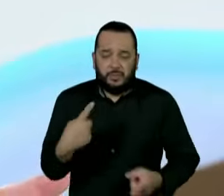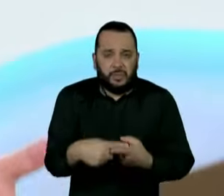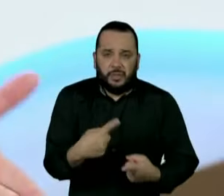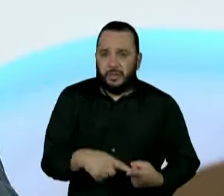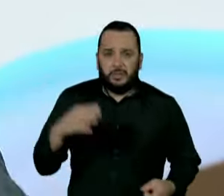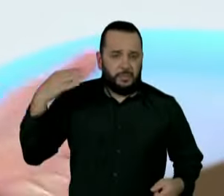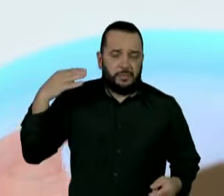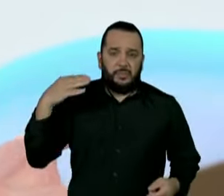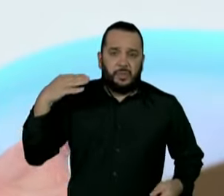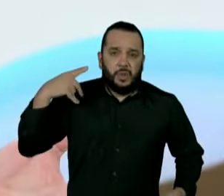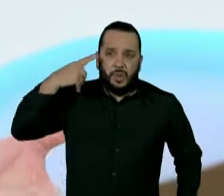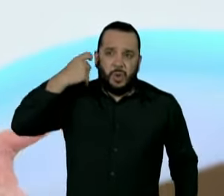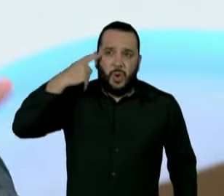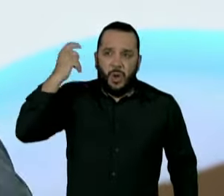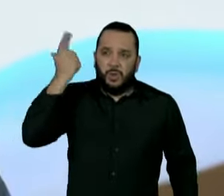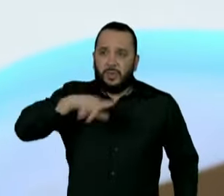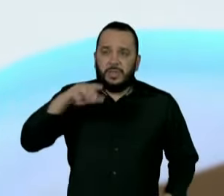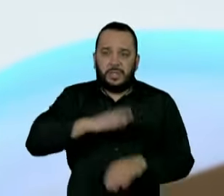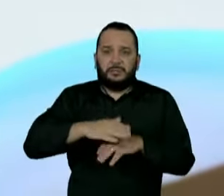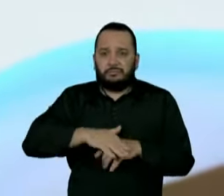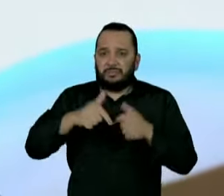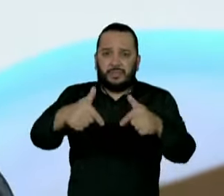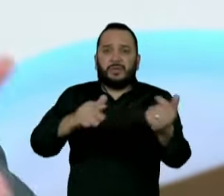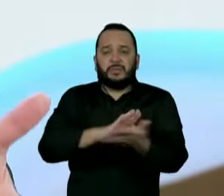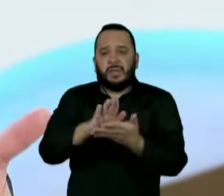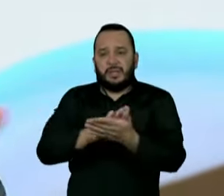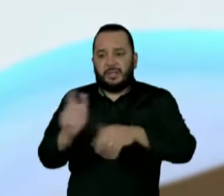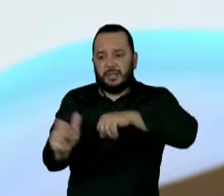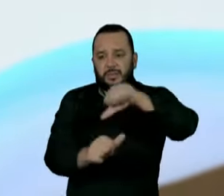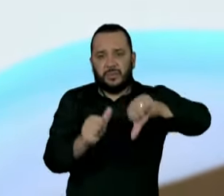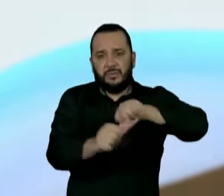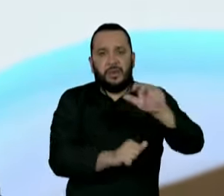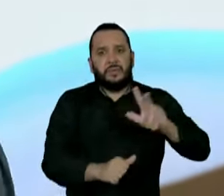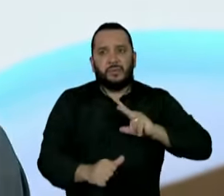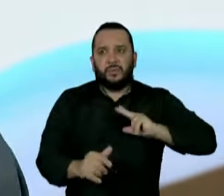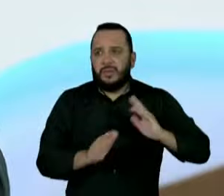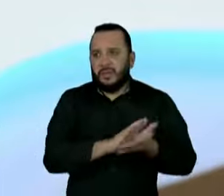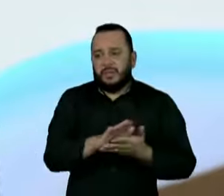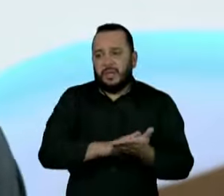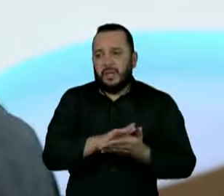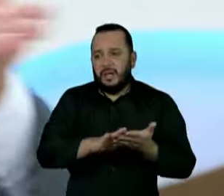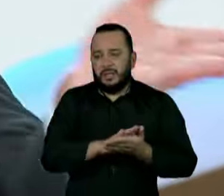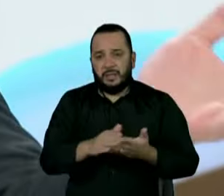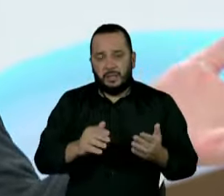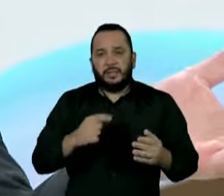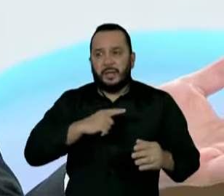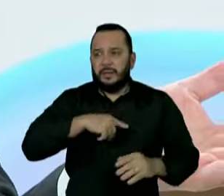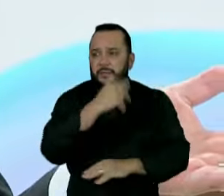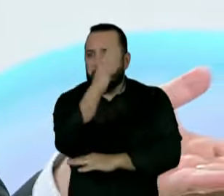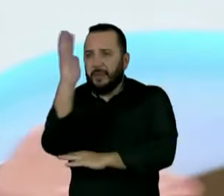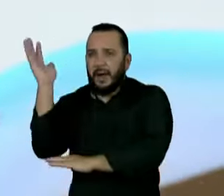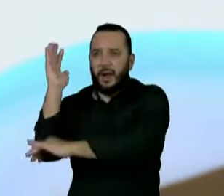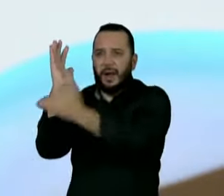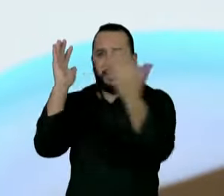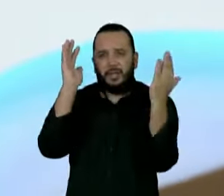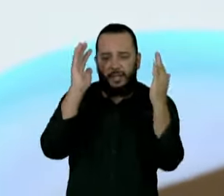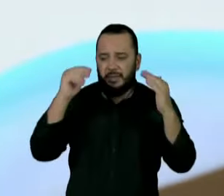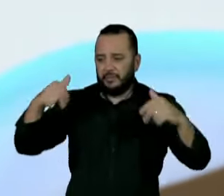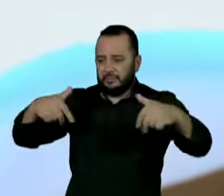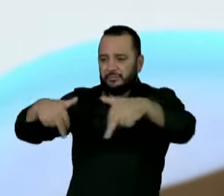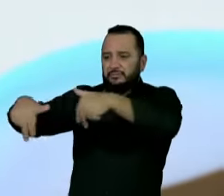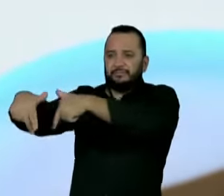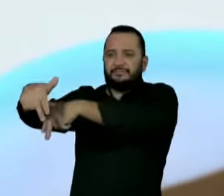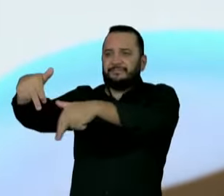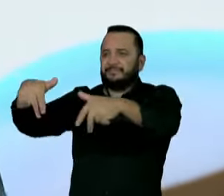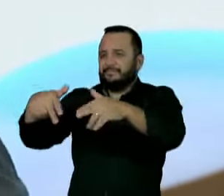governo em uma concessão bem feita, tanto que elas não conseguiram ser feitas. Os PACs estaduais não têm por ser revistos, o que pode ser